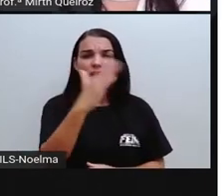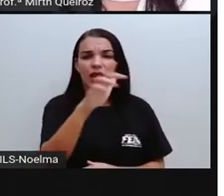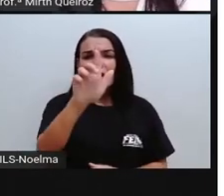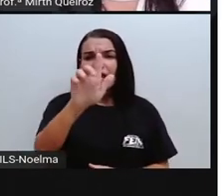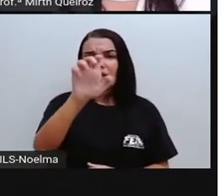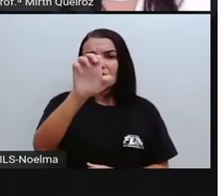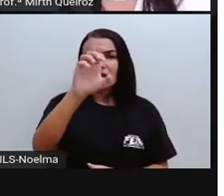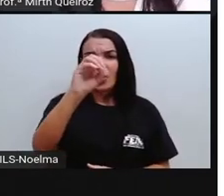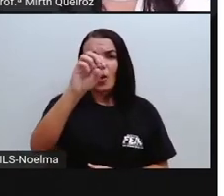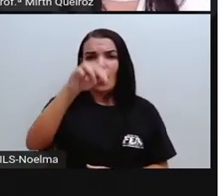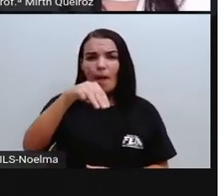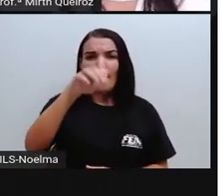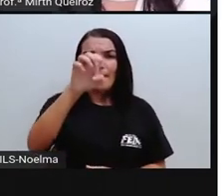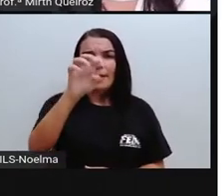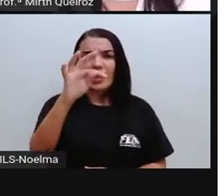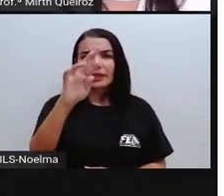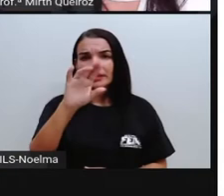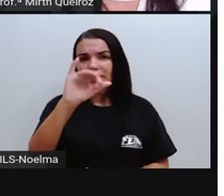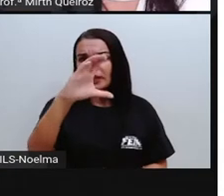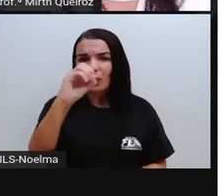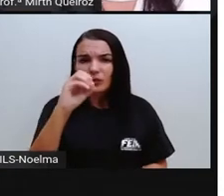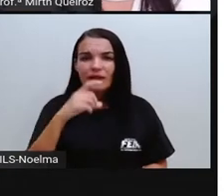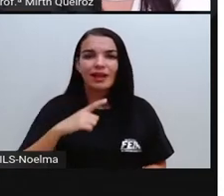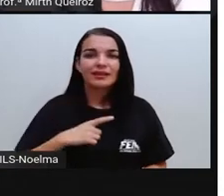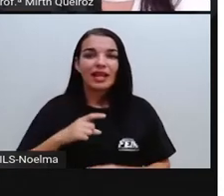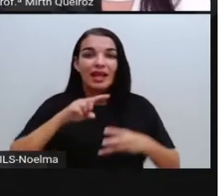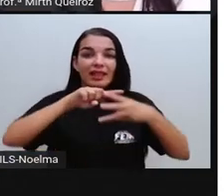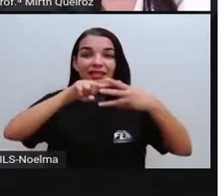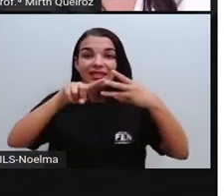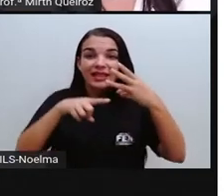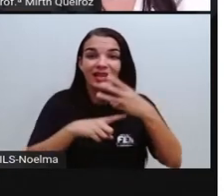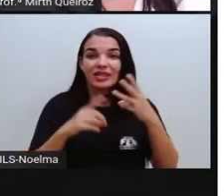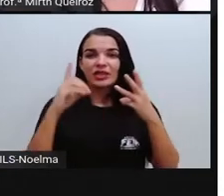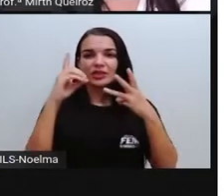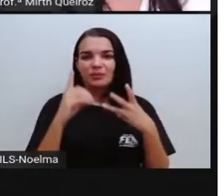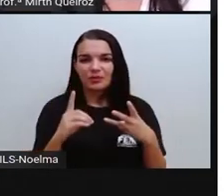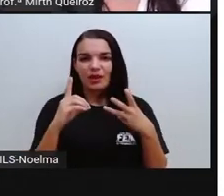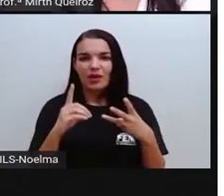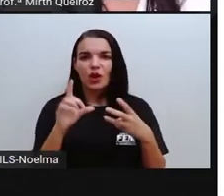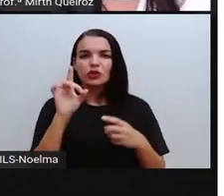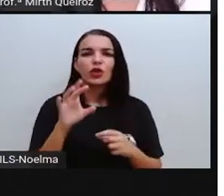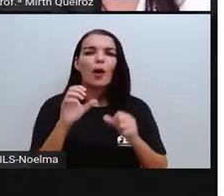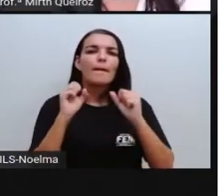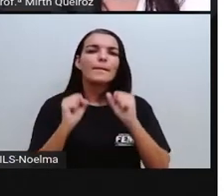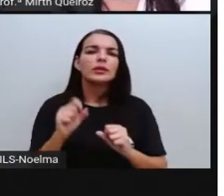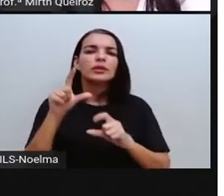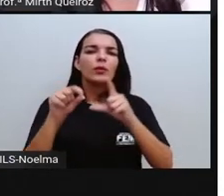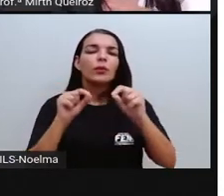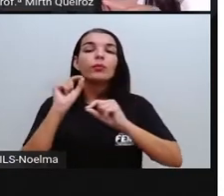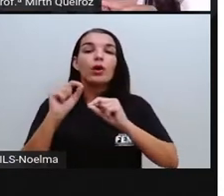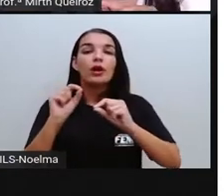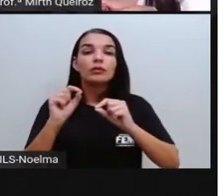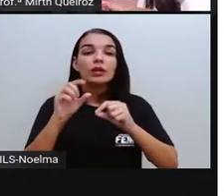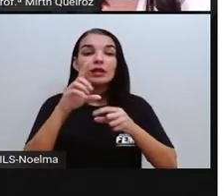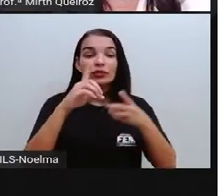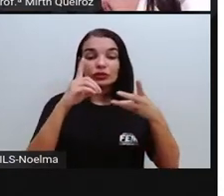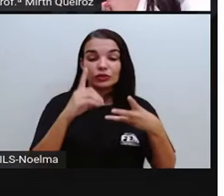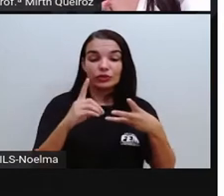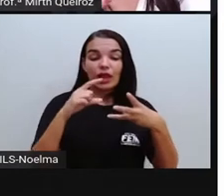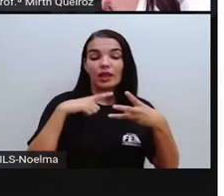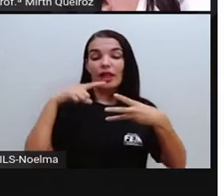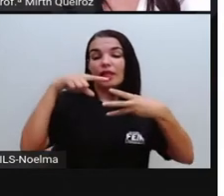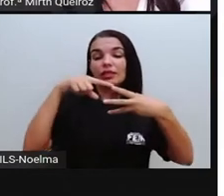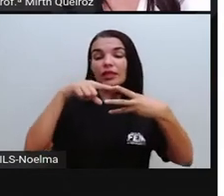Por isso, só podem ser definidas no espaço tridimensional. Que dimensões são essas? Vão possuir